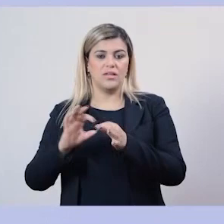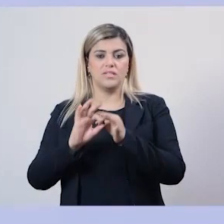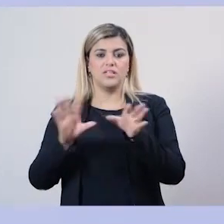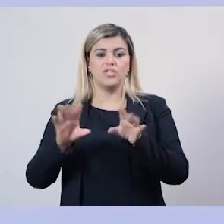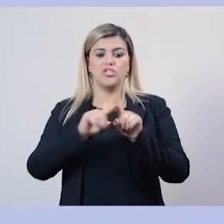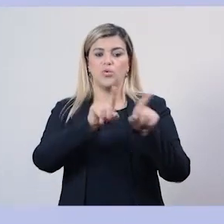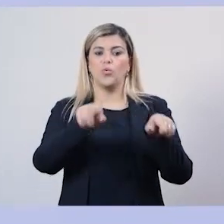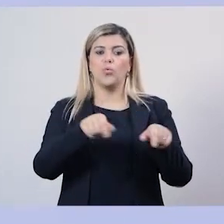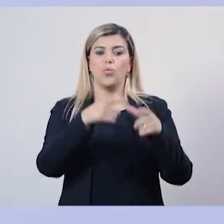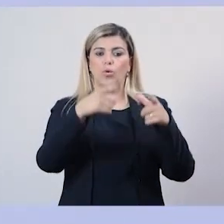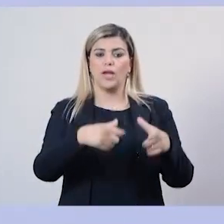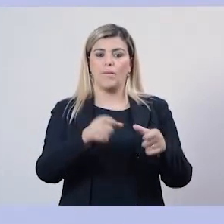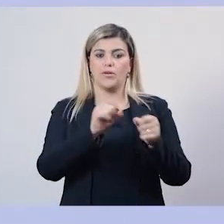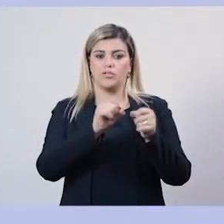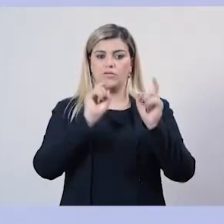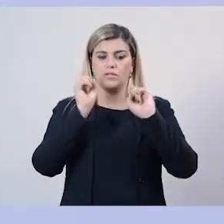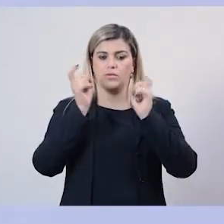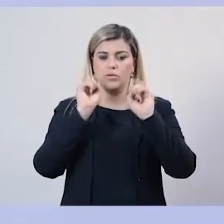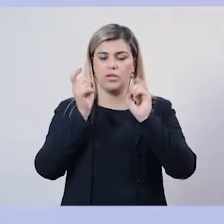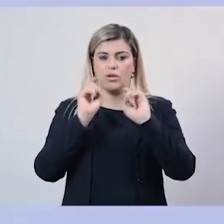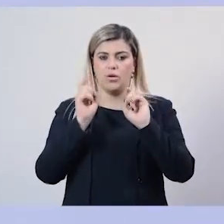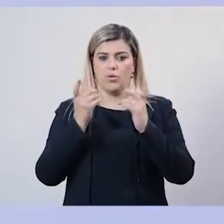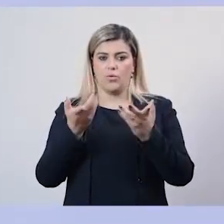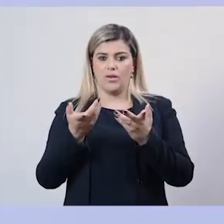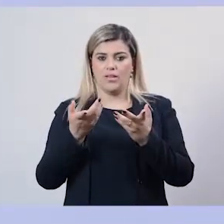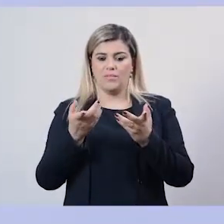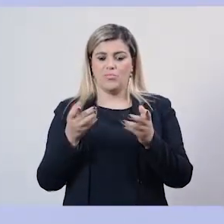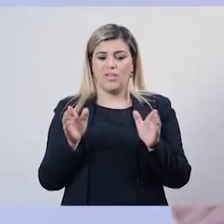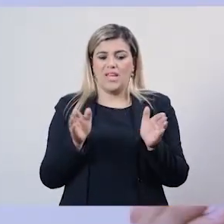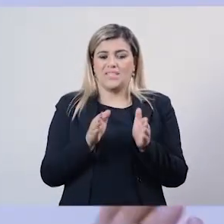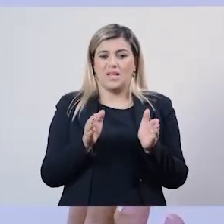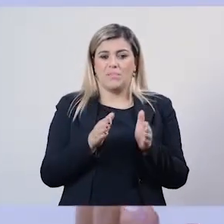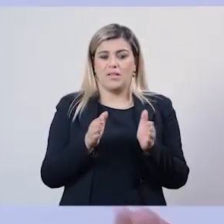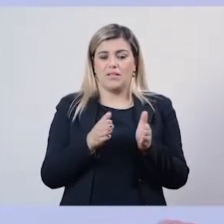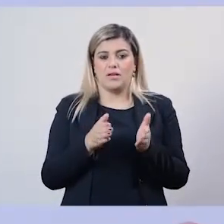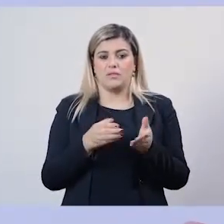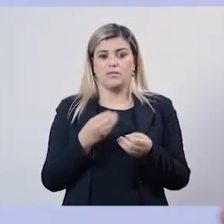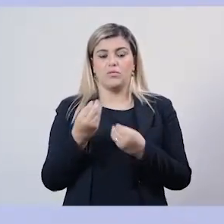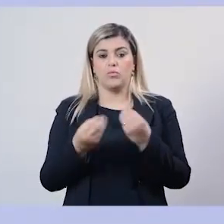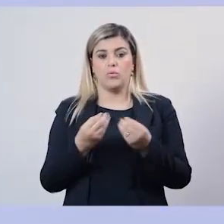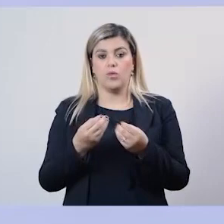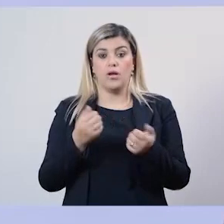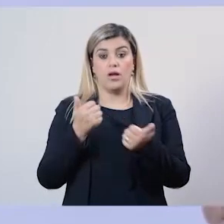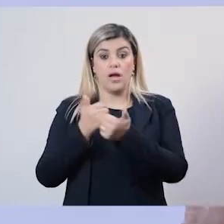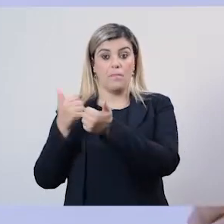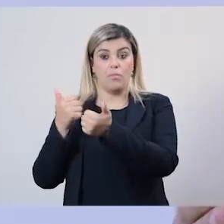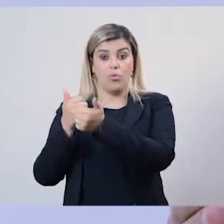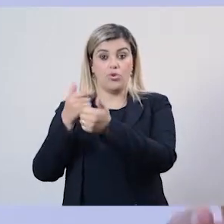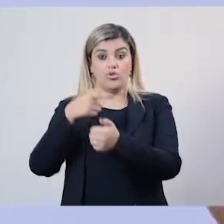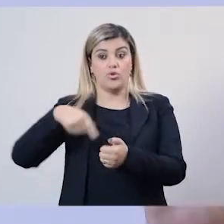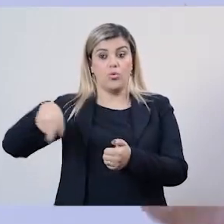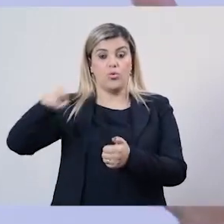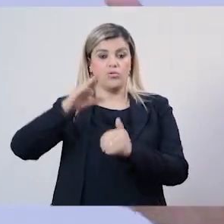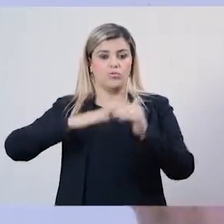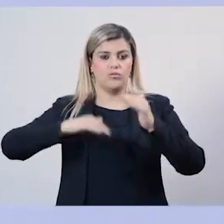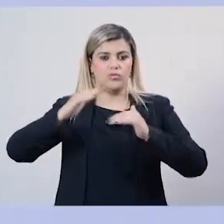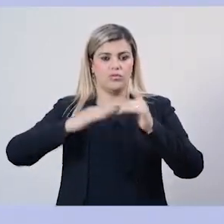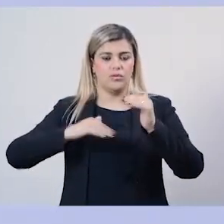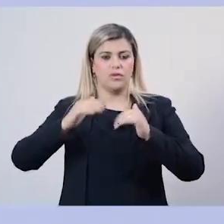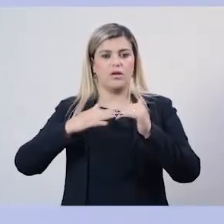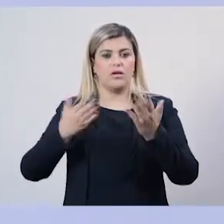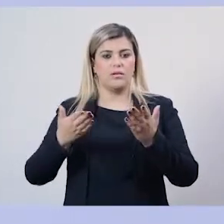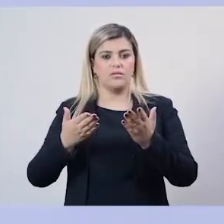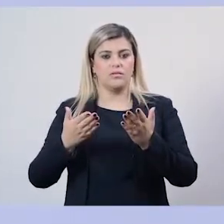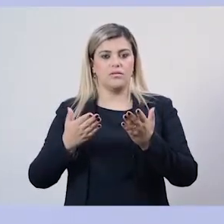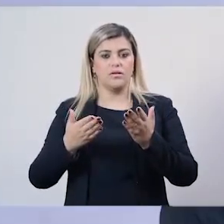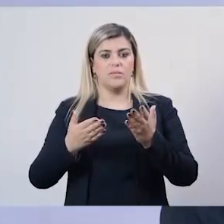era pequena. Não existia, era uma sala. Uma pequena sala. Uma pequena sala. Vocês, então, conseguiam apoio de outras profissões para as suas estruturas de conselhos abrigarem